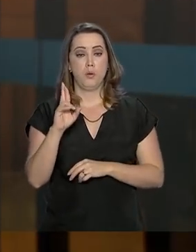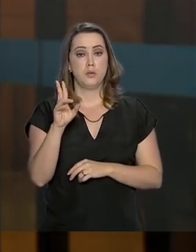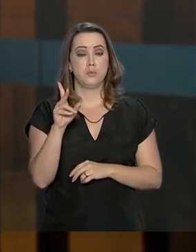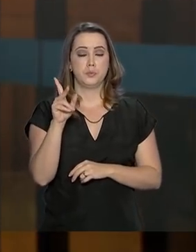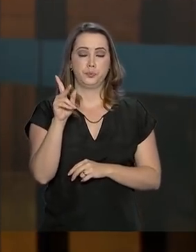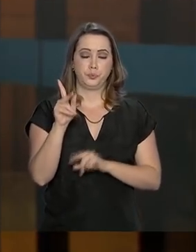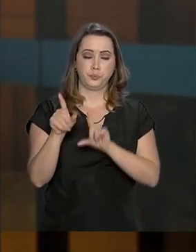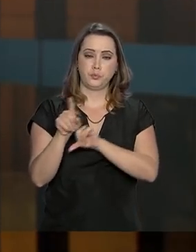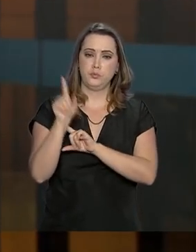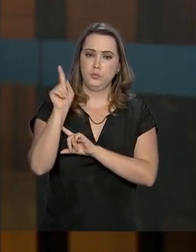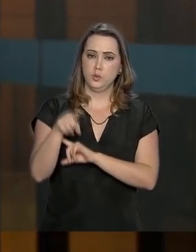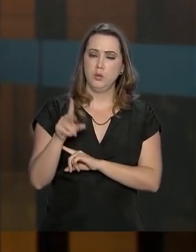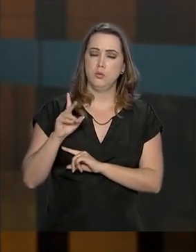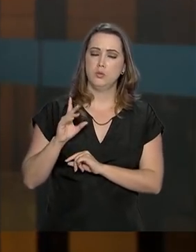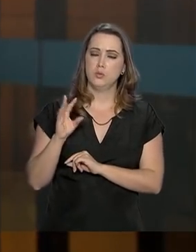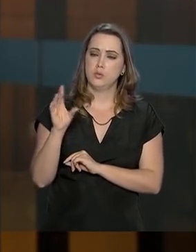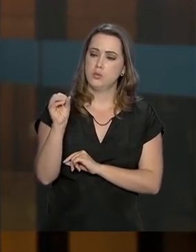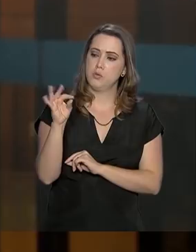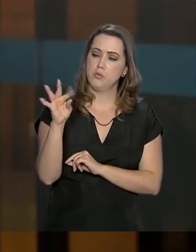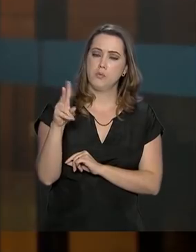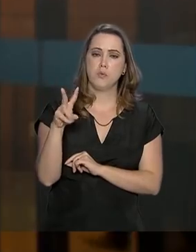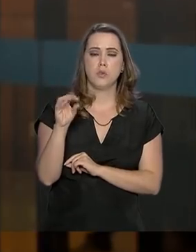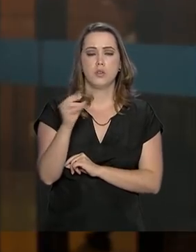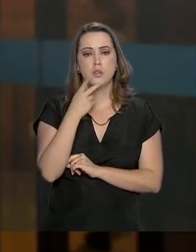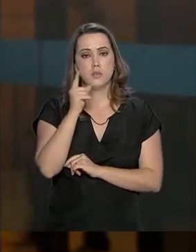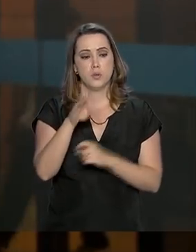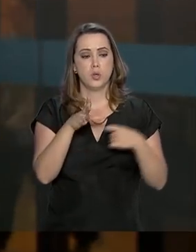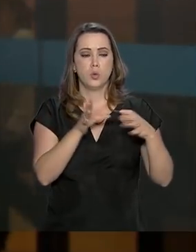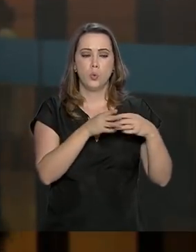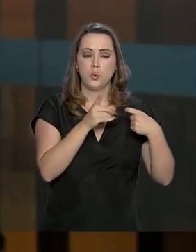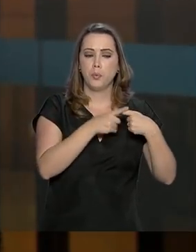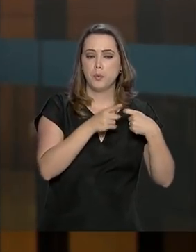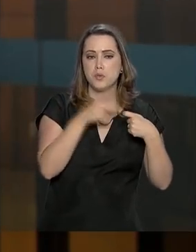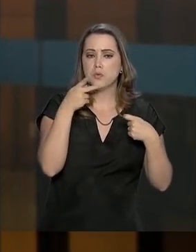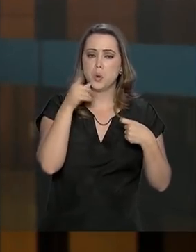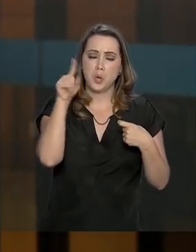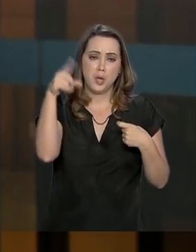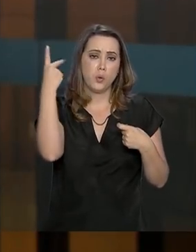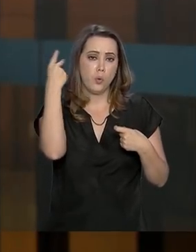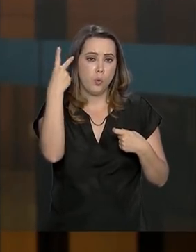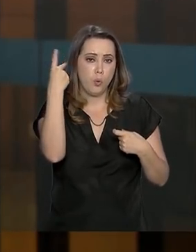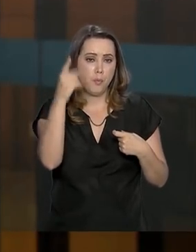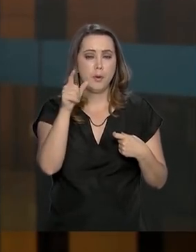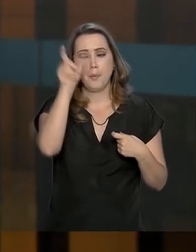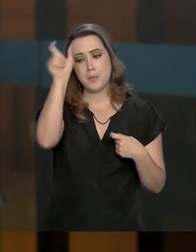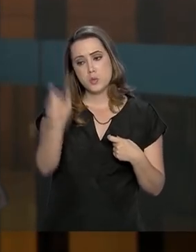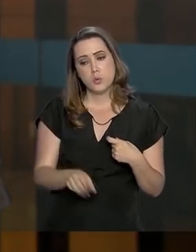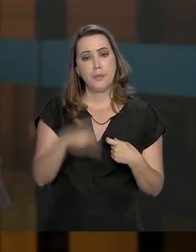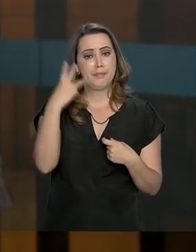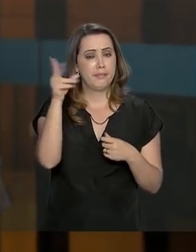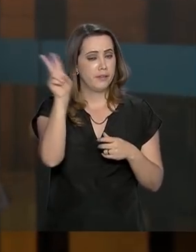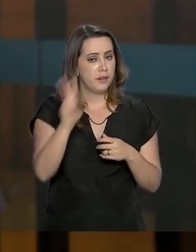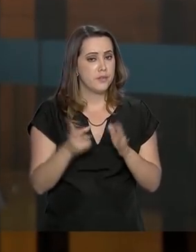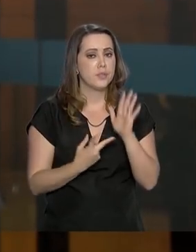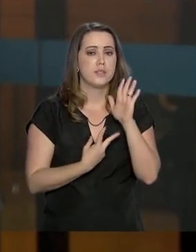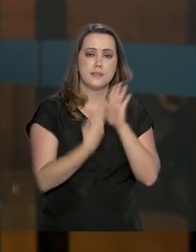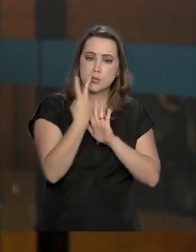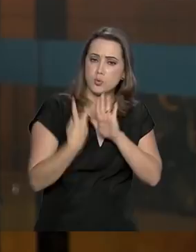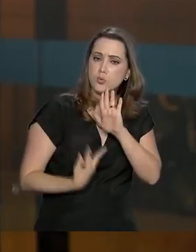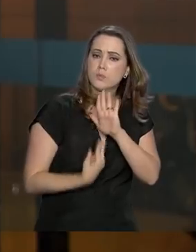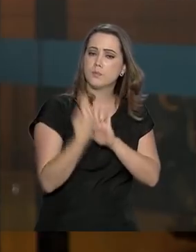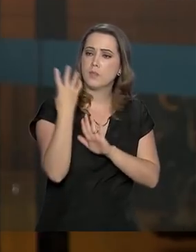situação do presidente é considerada dentro do esperado para uma pessoa que se submeteu a três cirurgias nos últimos